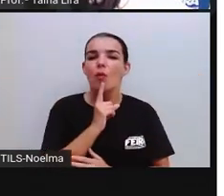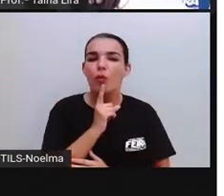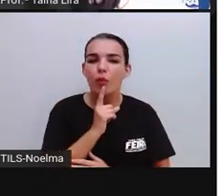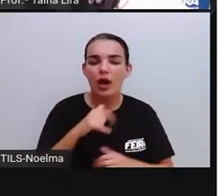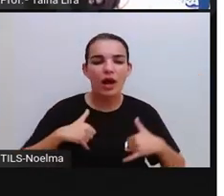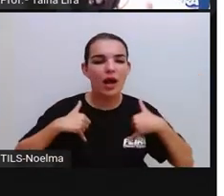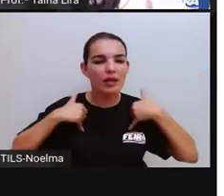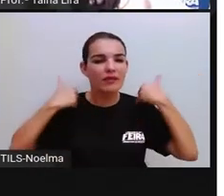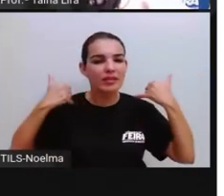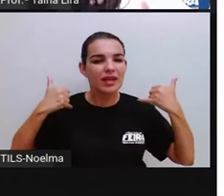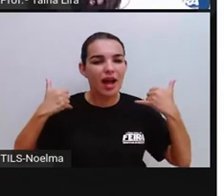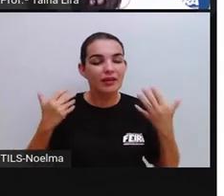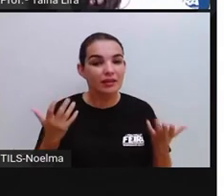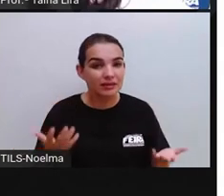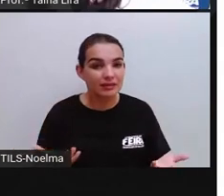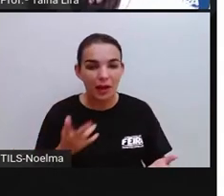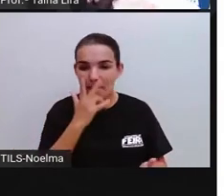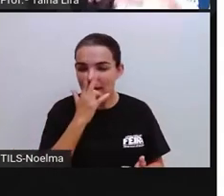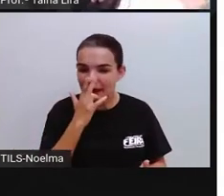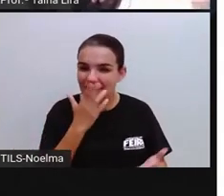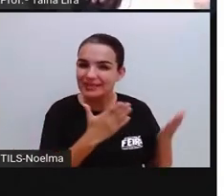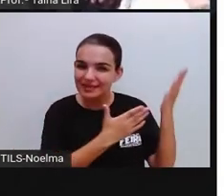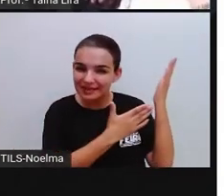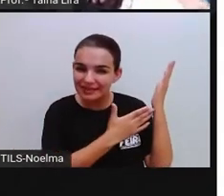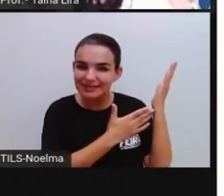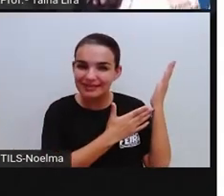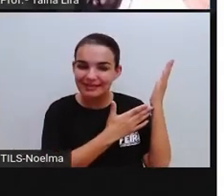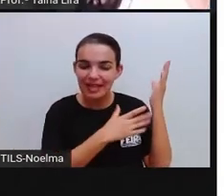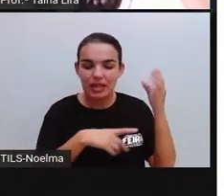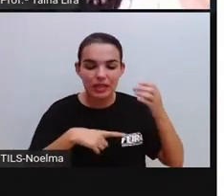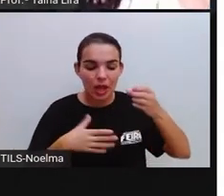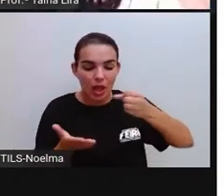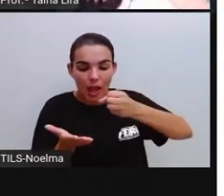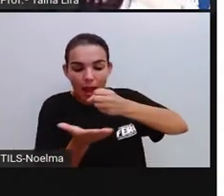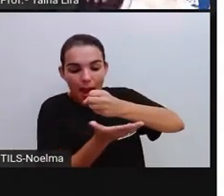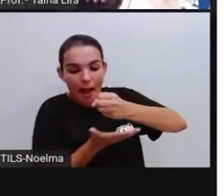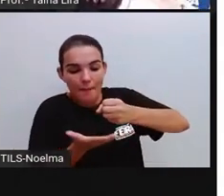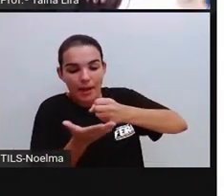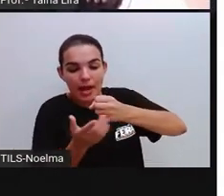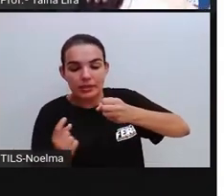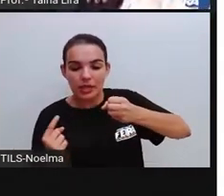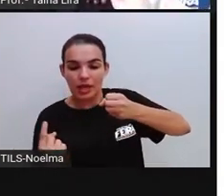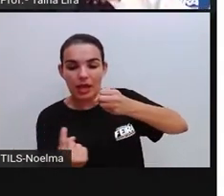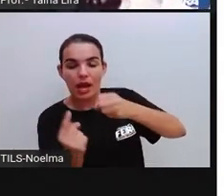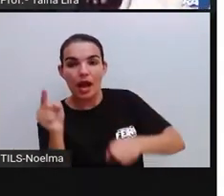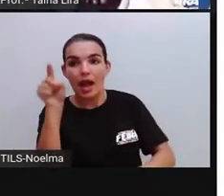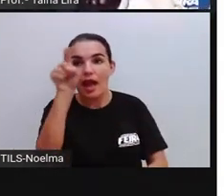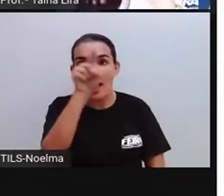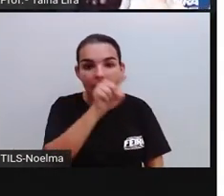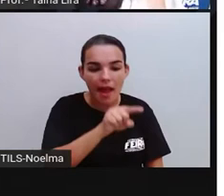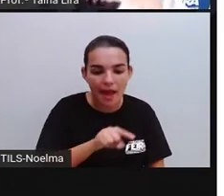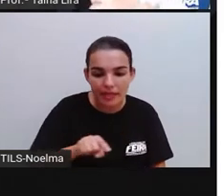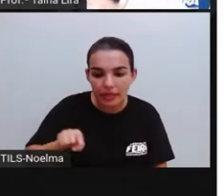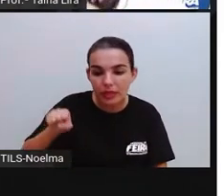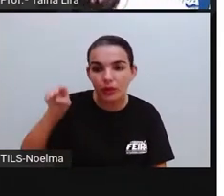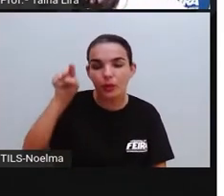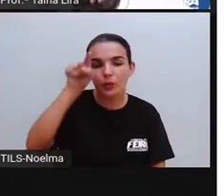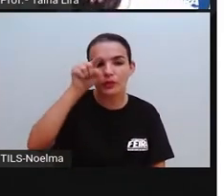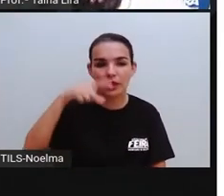de aniversário aí? Então, tem um chapéuzinho de aniversário que a gente usa, tem um elástico.